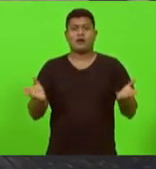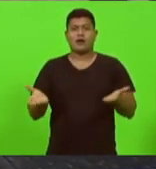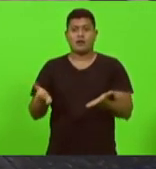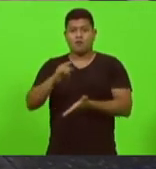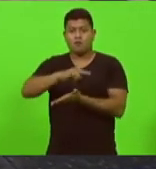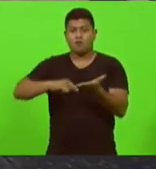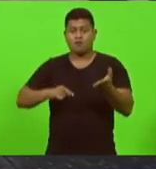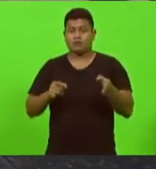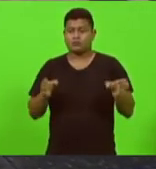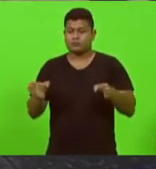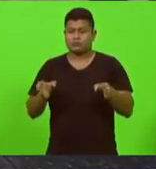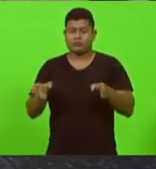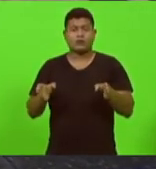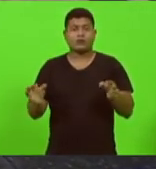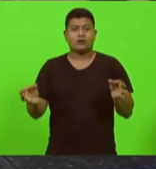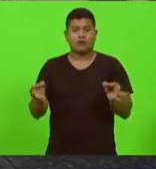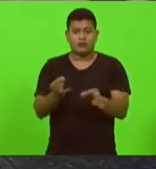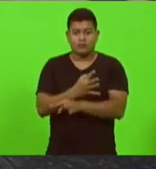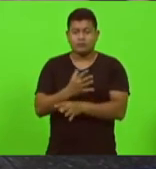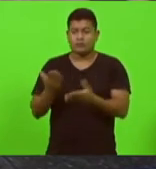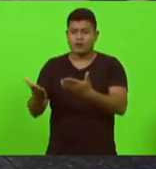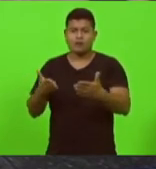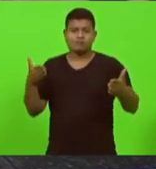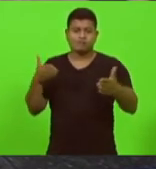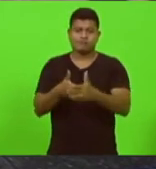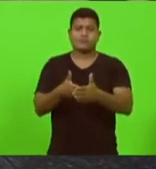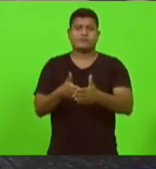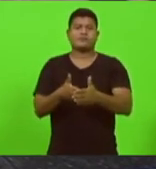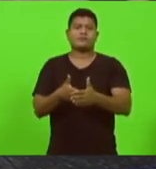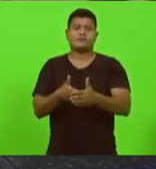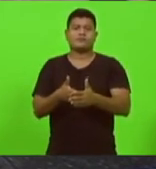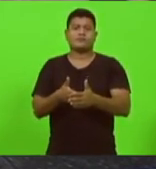problema é que o dinheiro